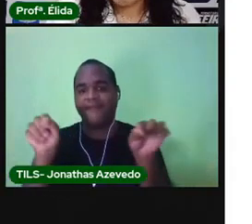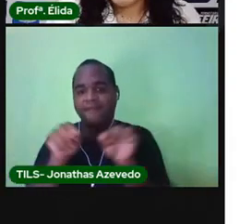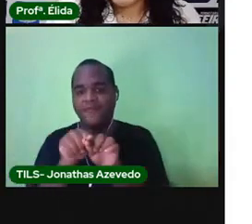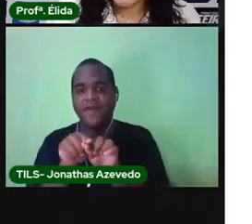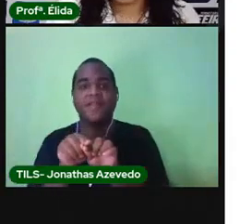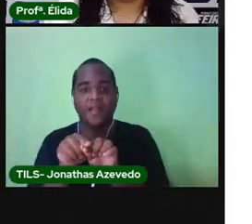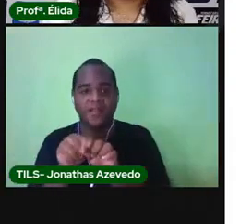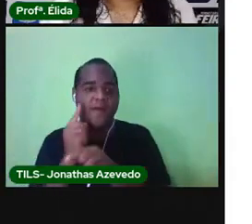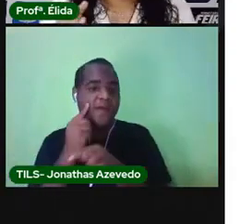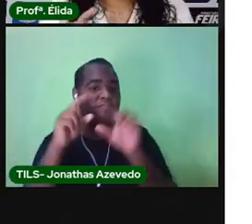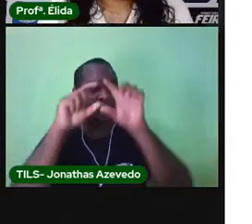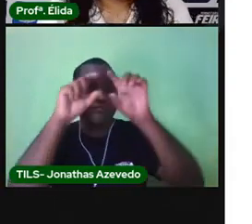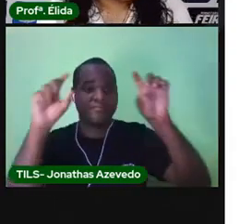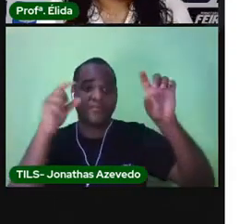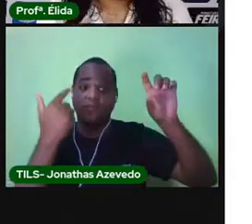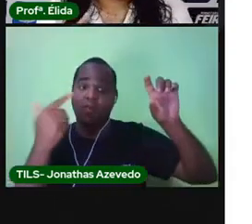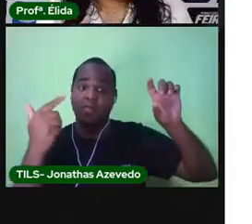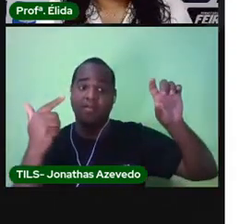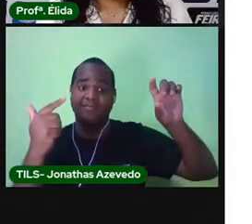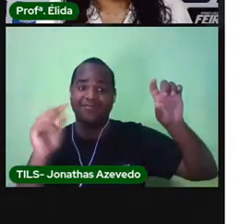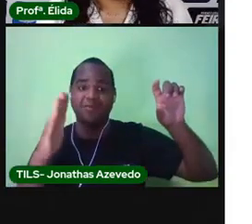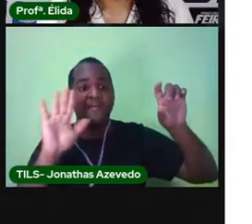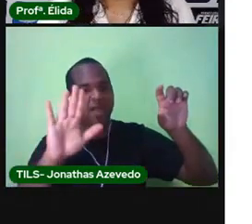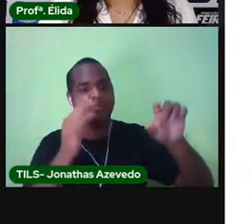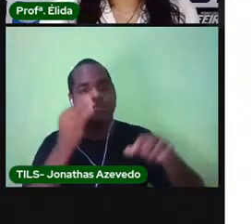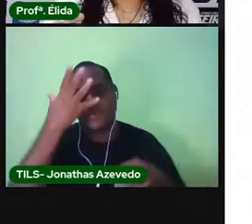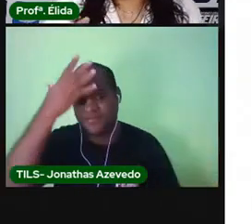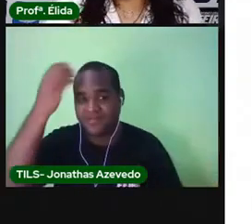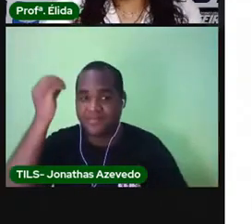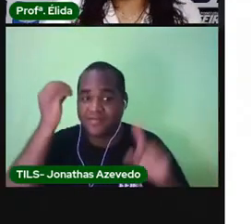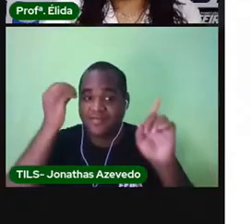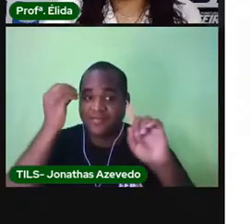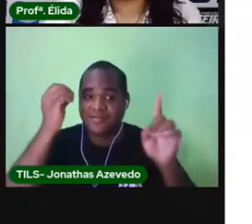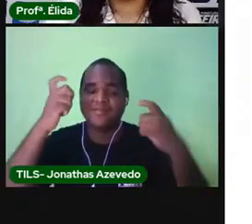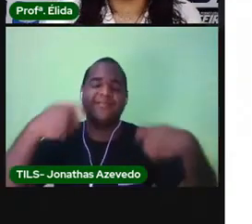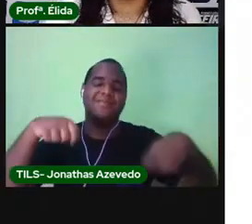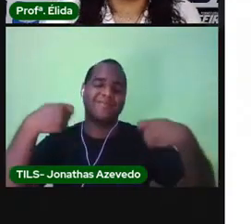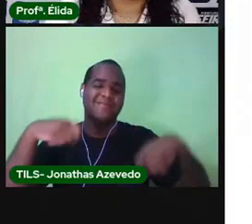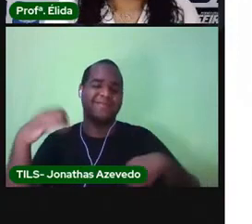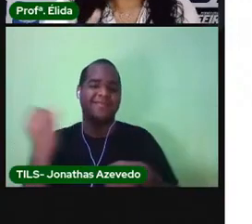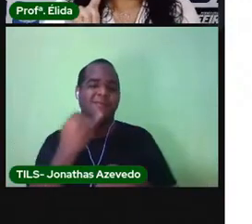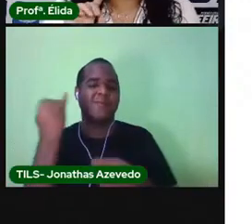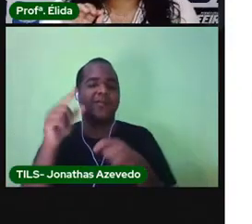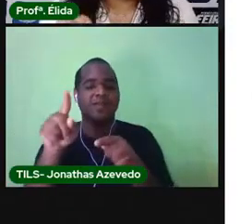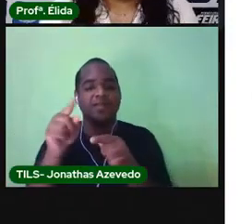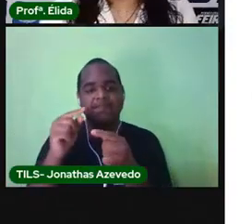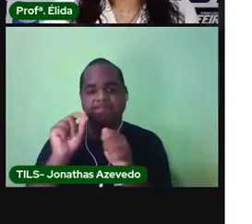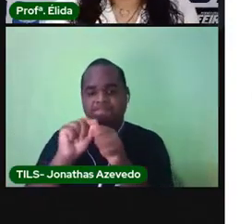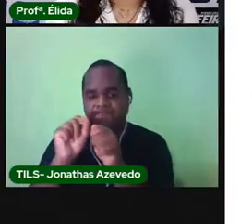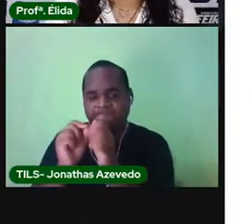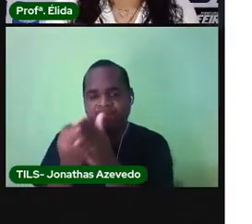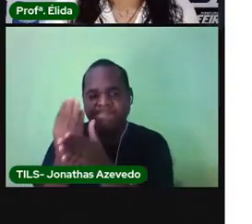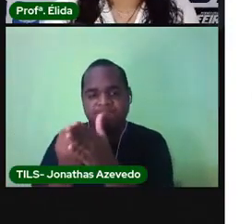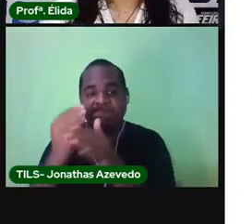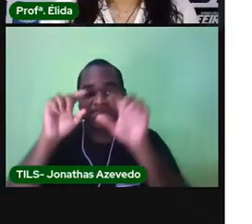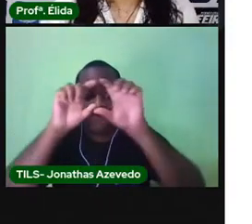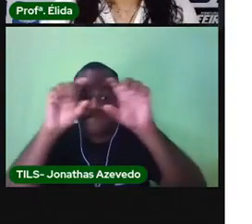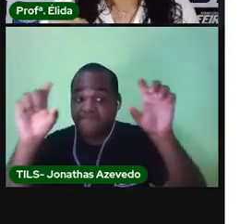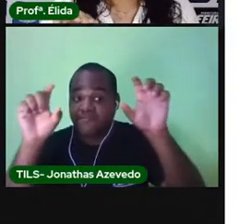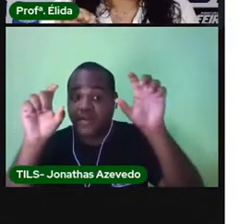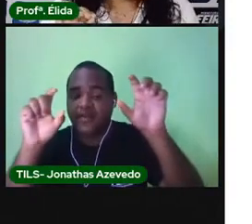está sem o cabeçalho. Mas não pode esquecer. Quando nós vamos fazer a nossa atividade, a primeira coisa,